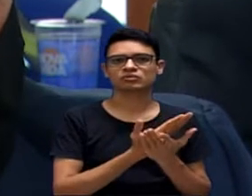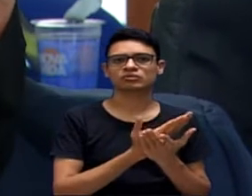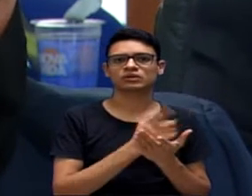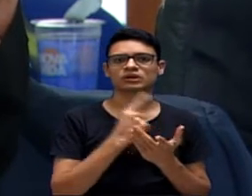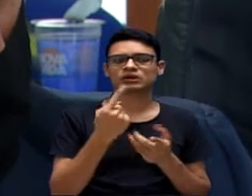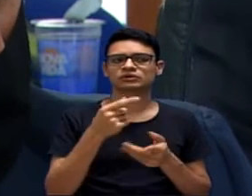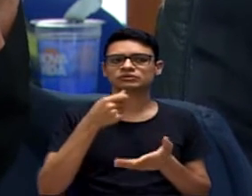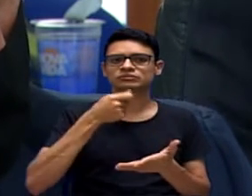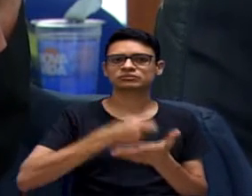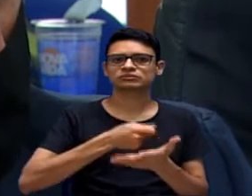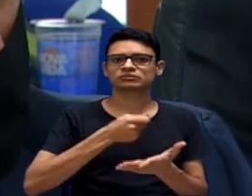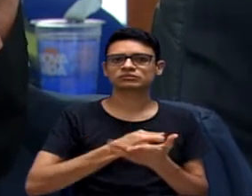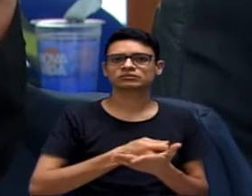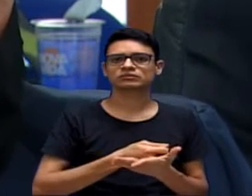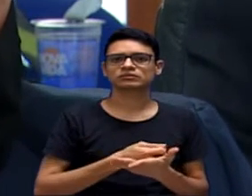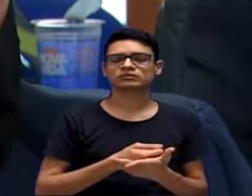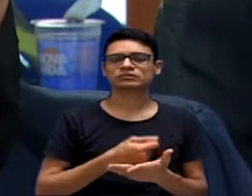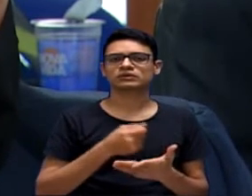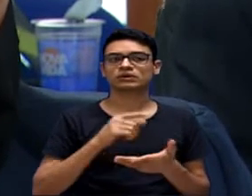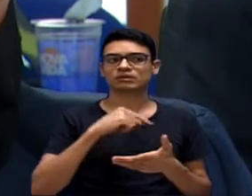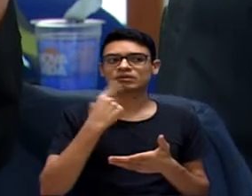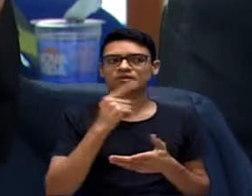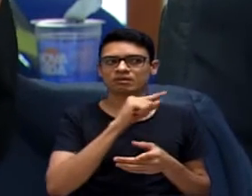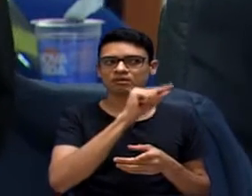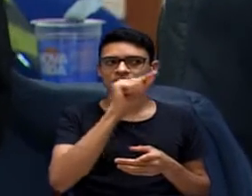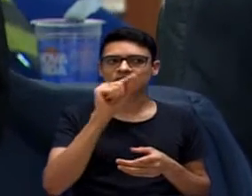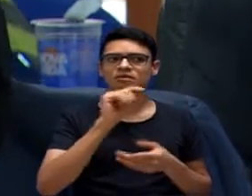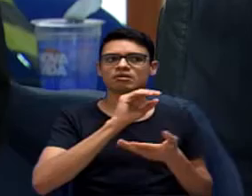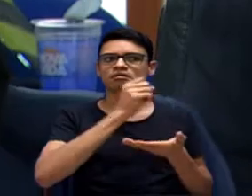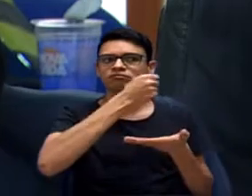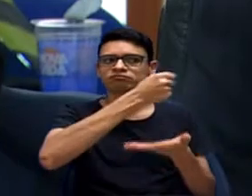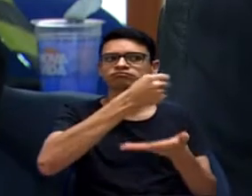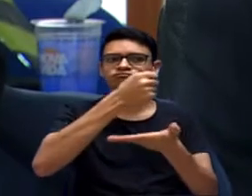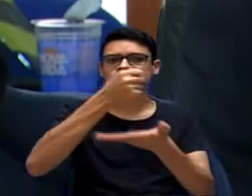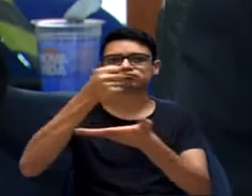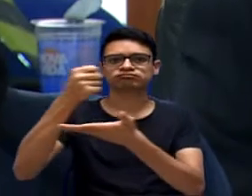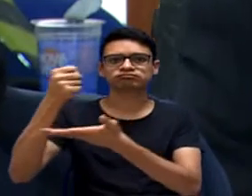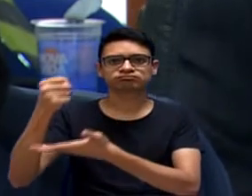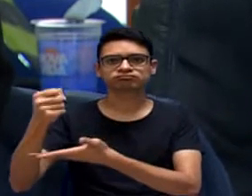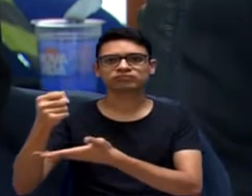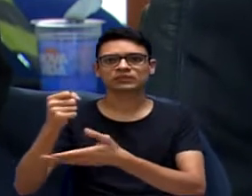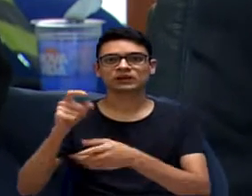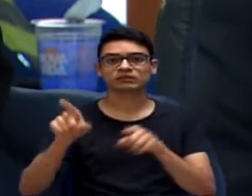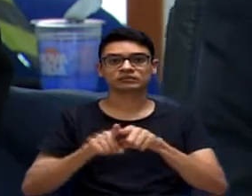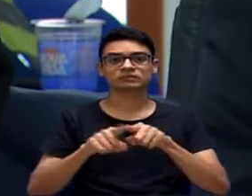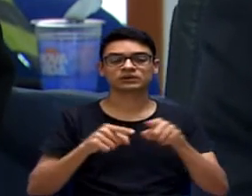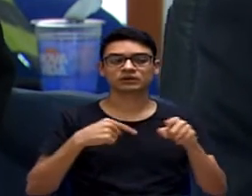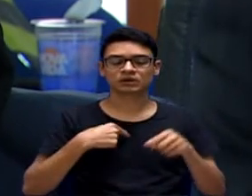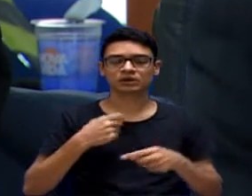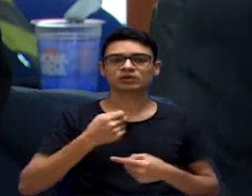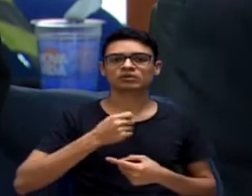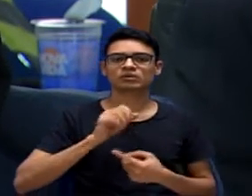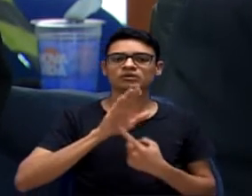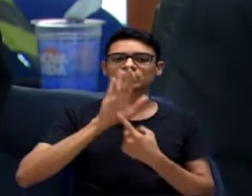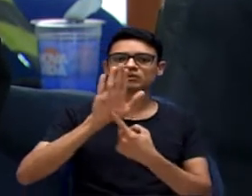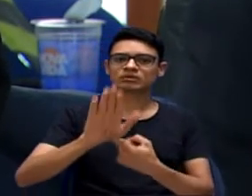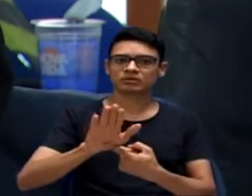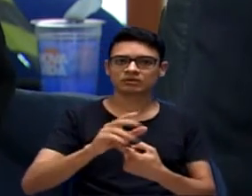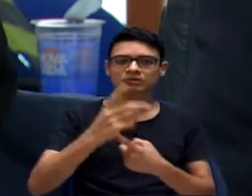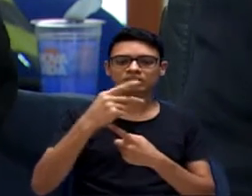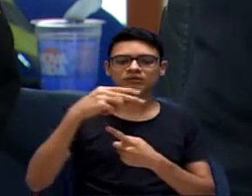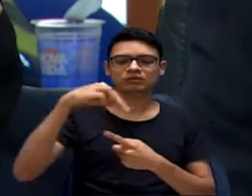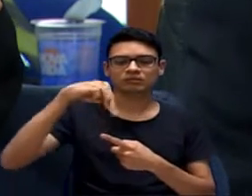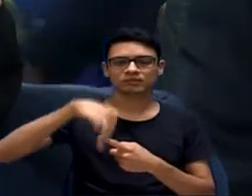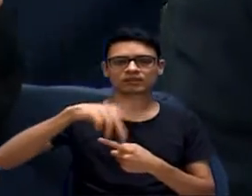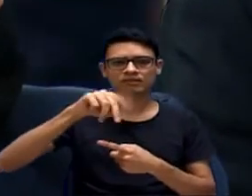brigou para que eles recebessem o kit alimentação, eu fiz também uma representação ao MP para conquistar esse direito para todas